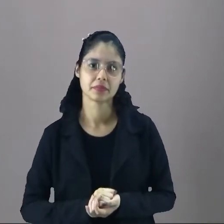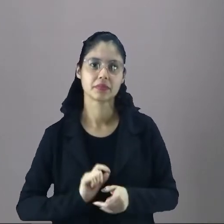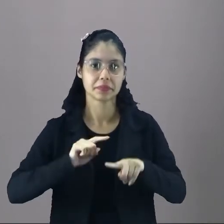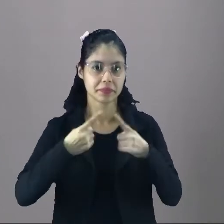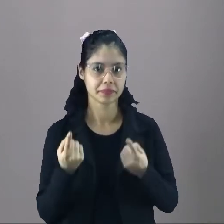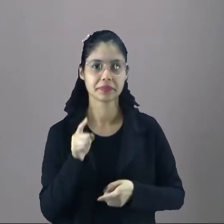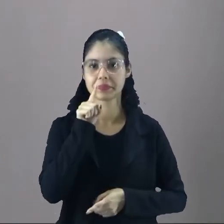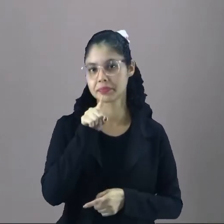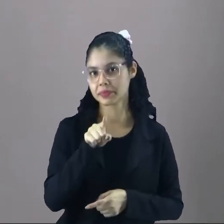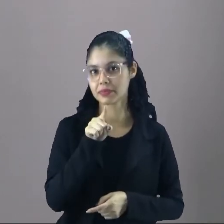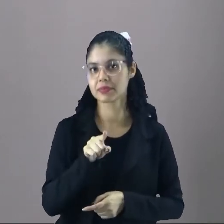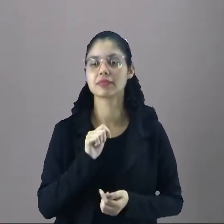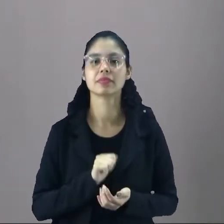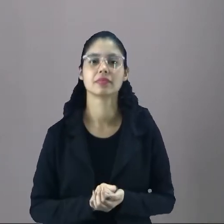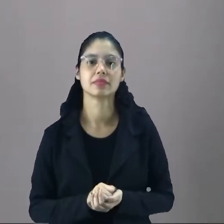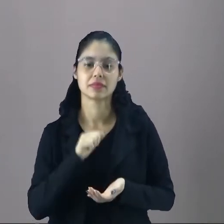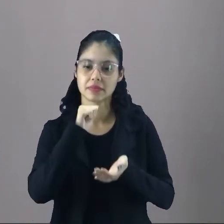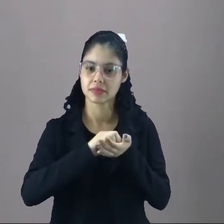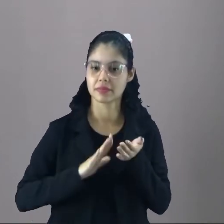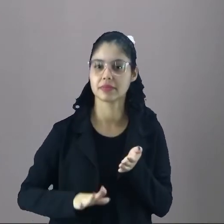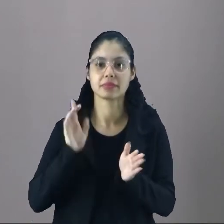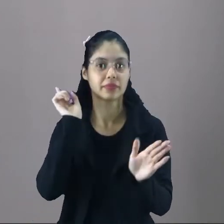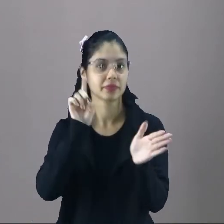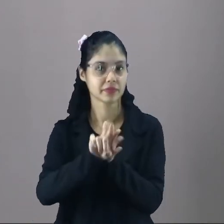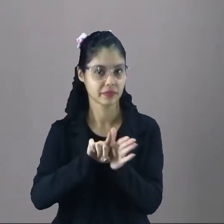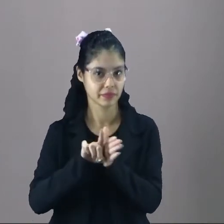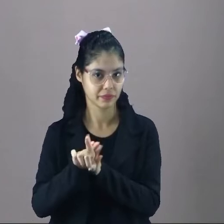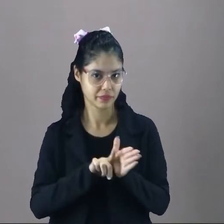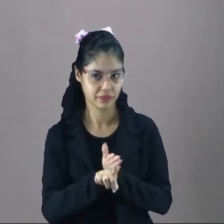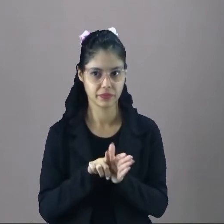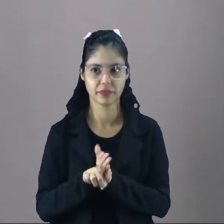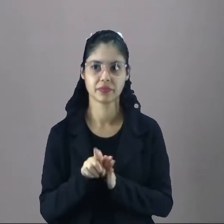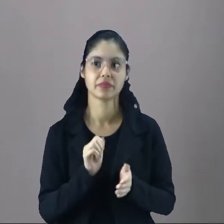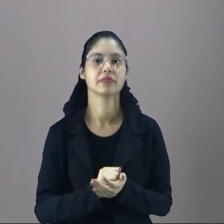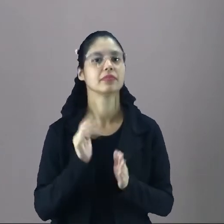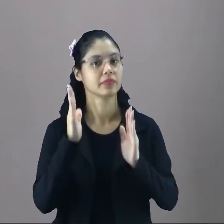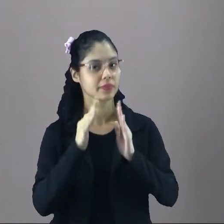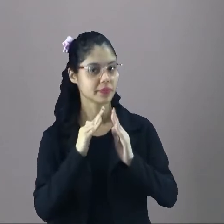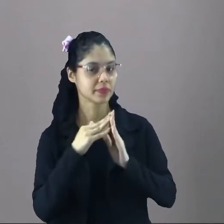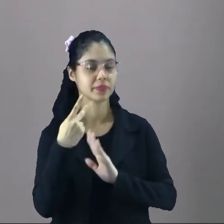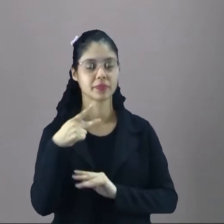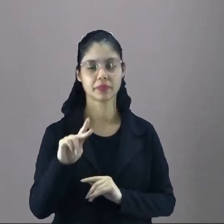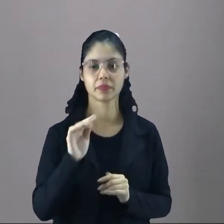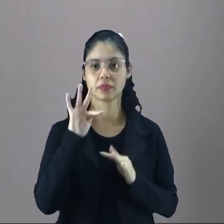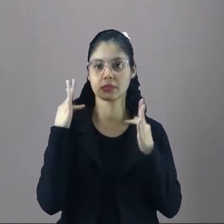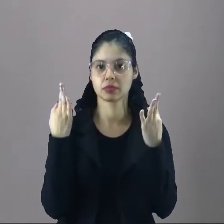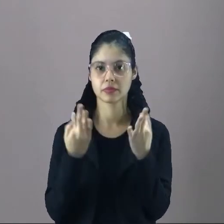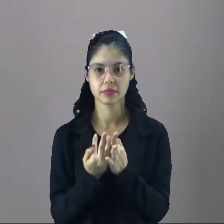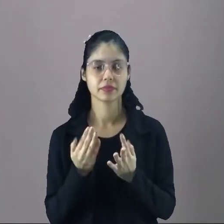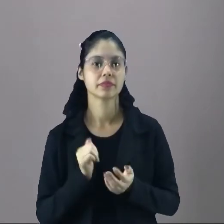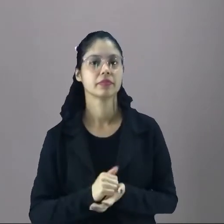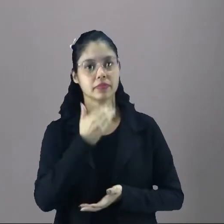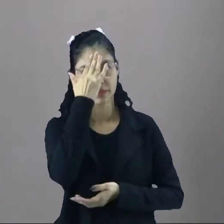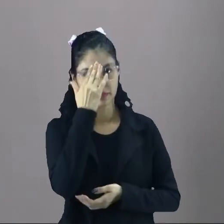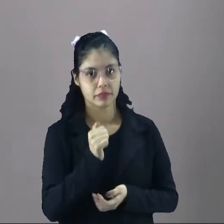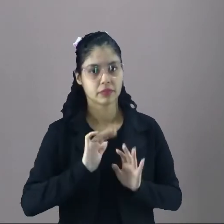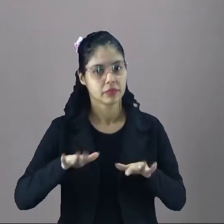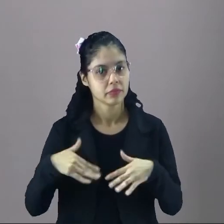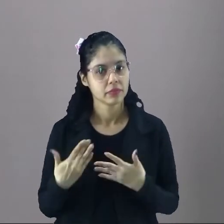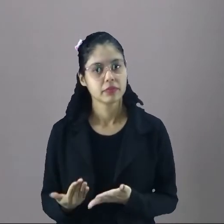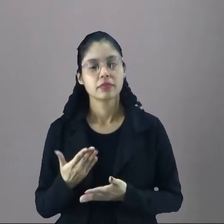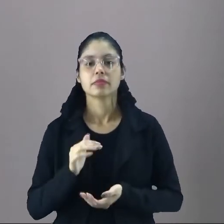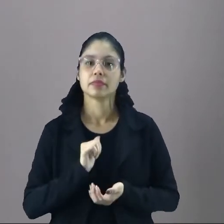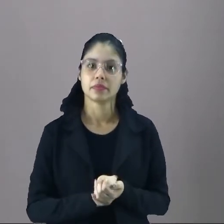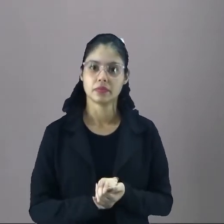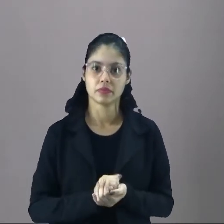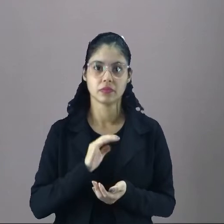Mas você vai ficar aí como pesquisa na sua casa, na sua família, saber qual é o